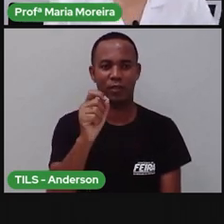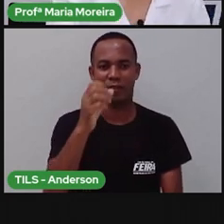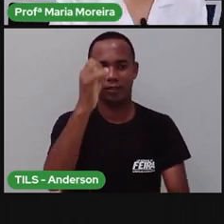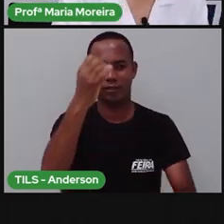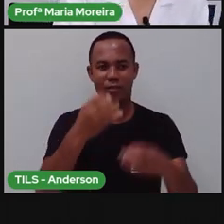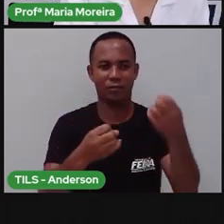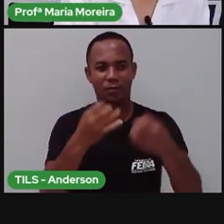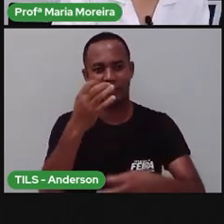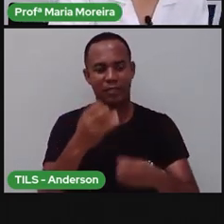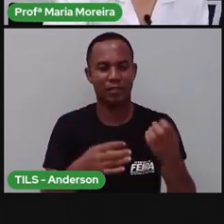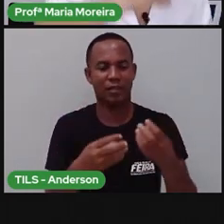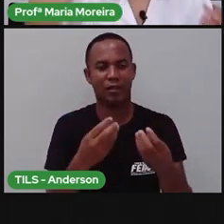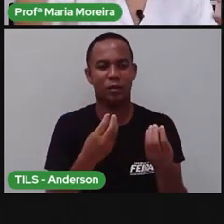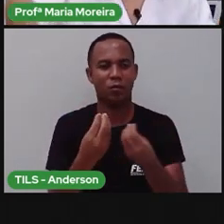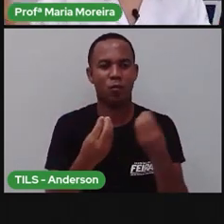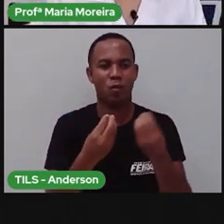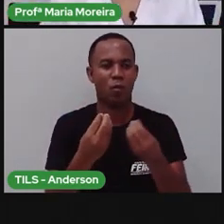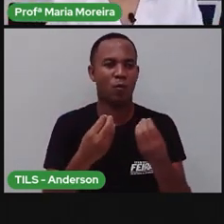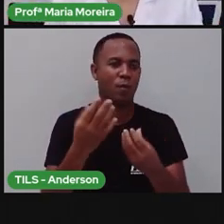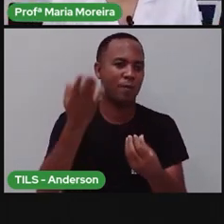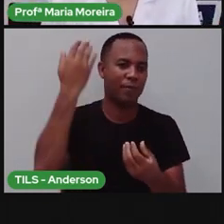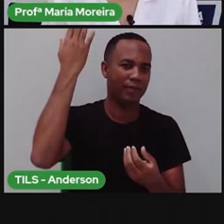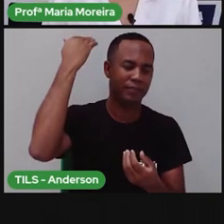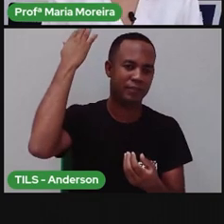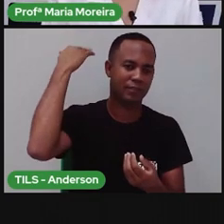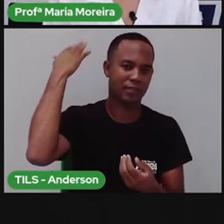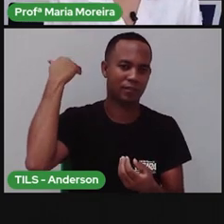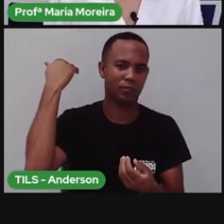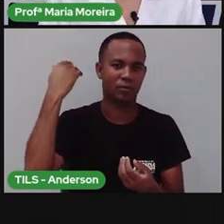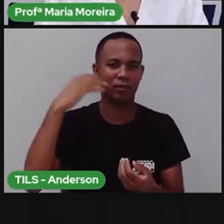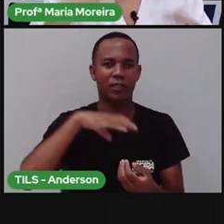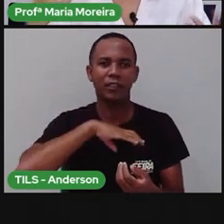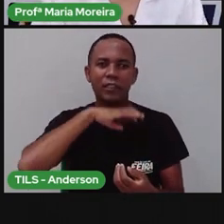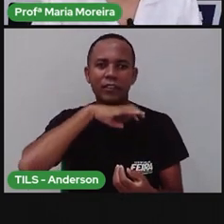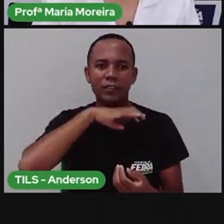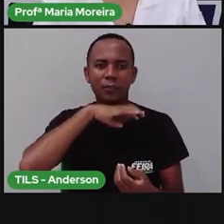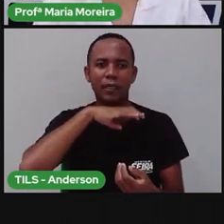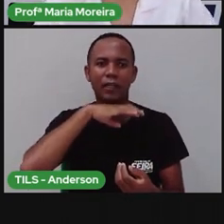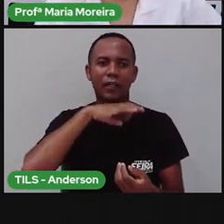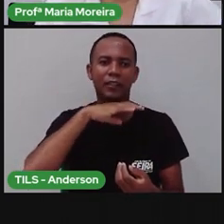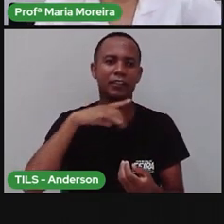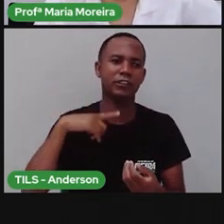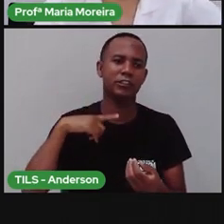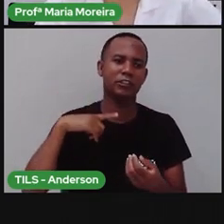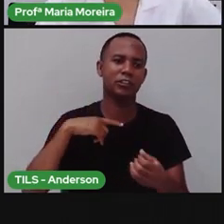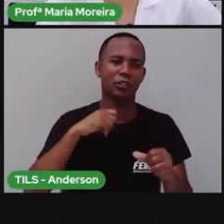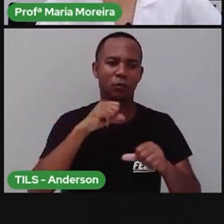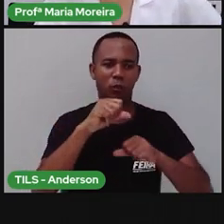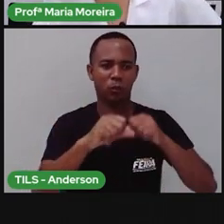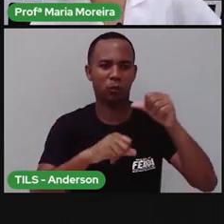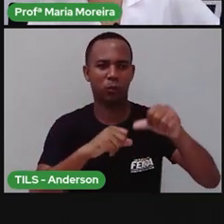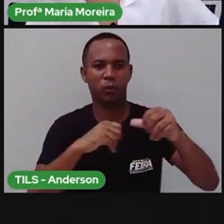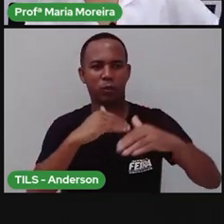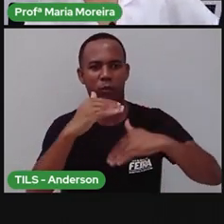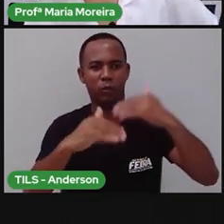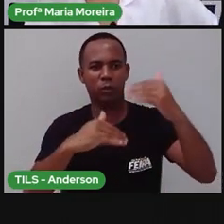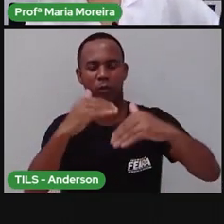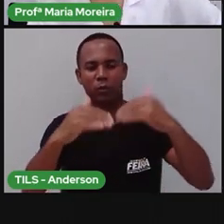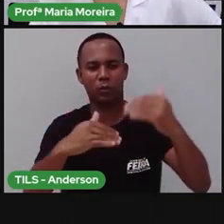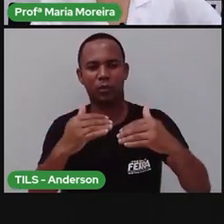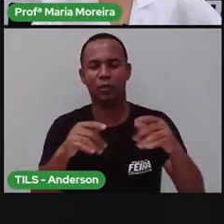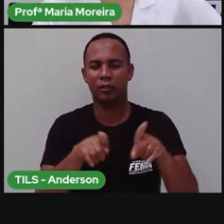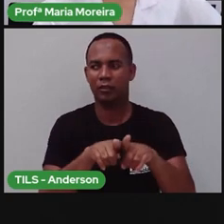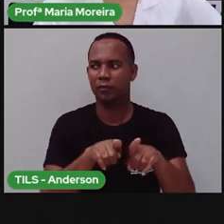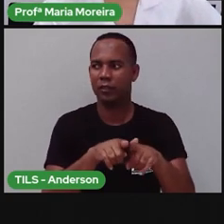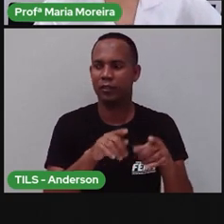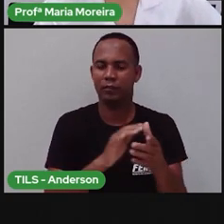sobre essa extinção dos animais, né? Dessa evolução também. Então, vale a pena aí, para quem não assistiu, fica a